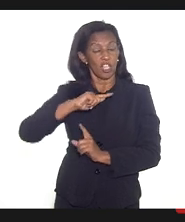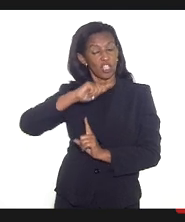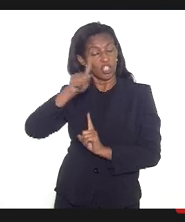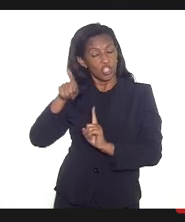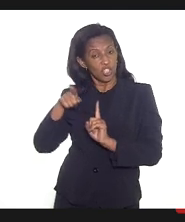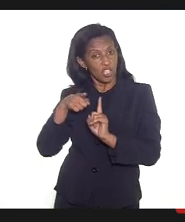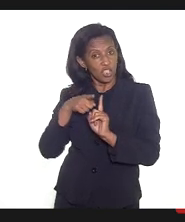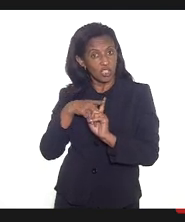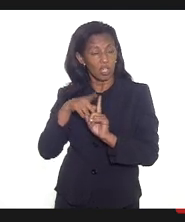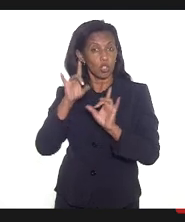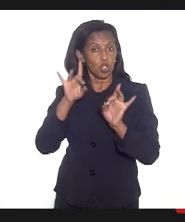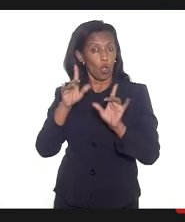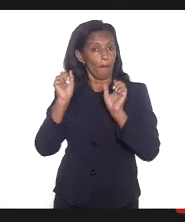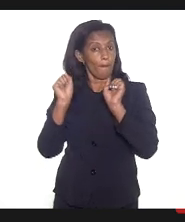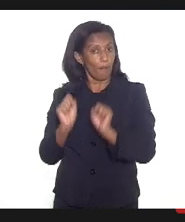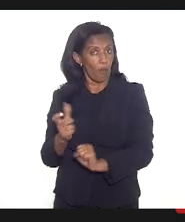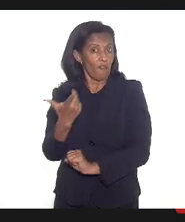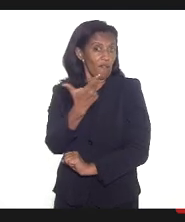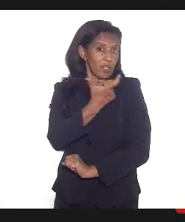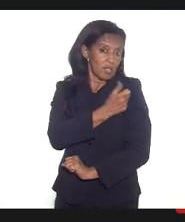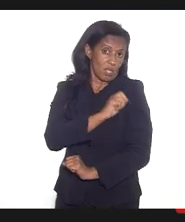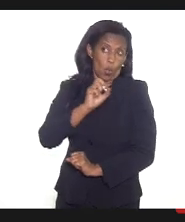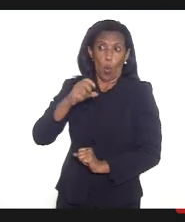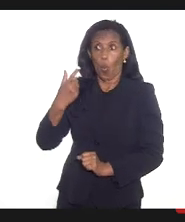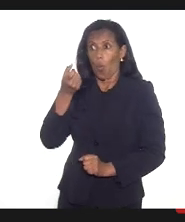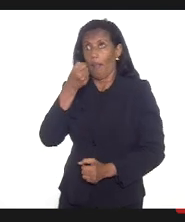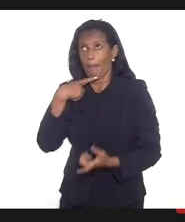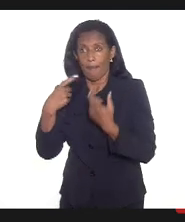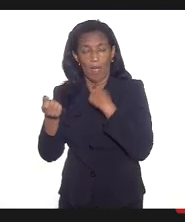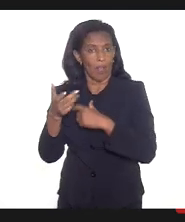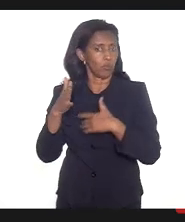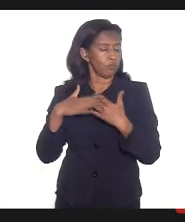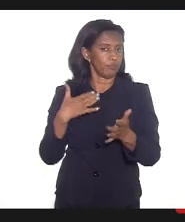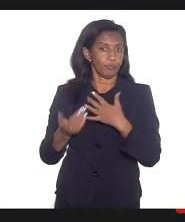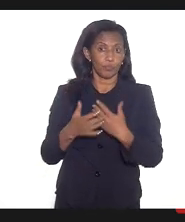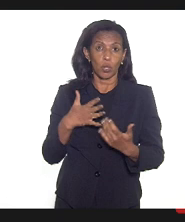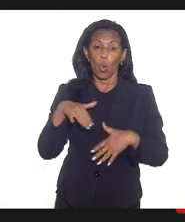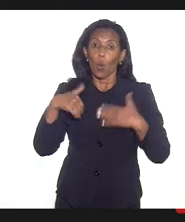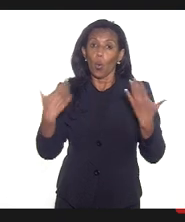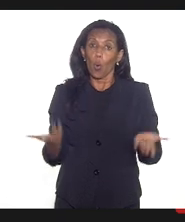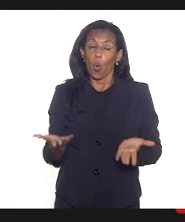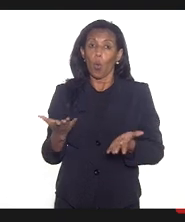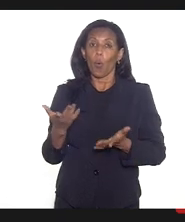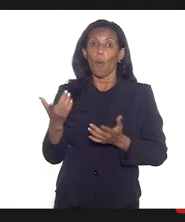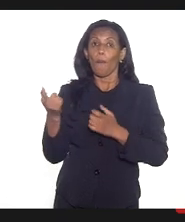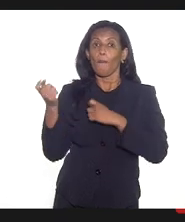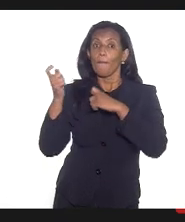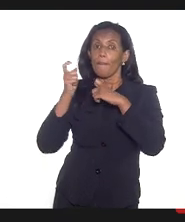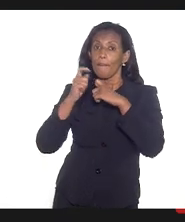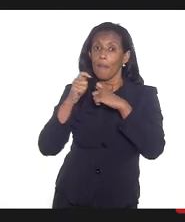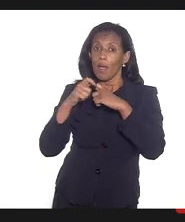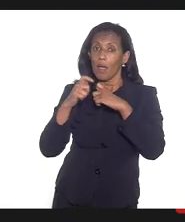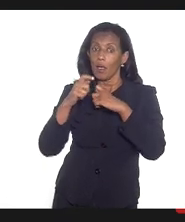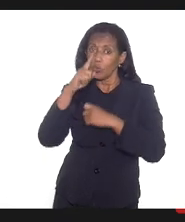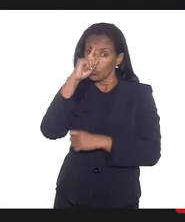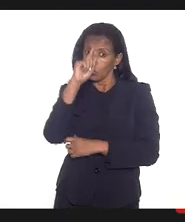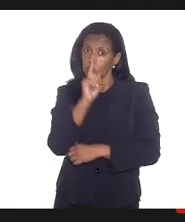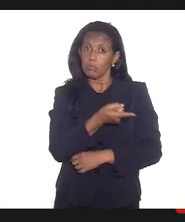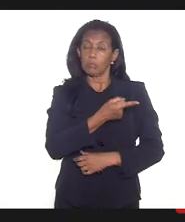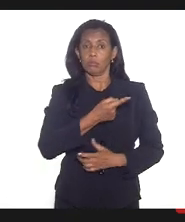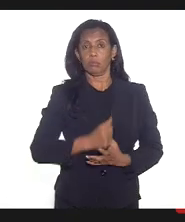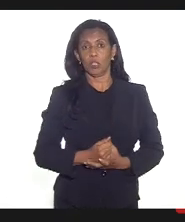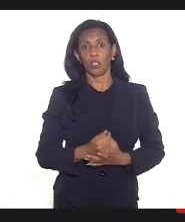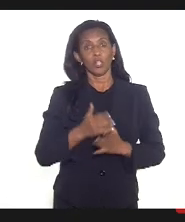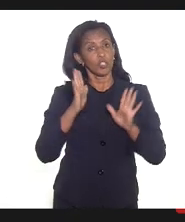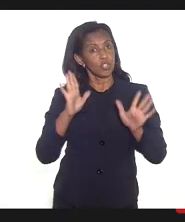só devem tomar aquele medicamento ou vacina com orientação médica e está havendo uma